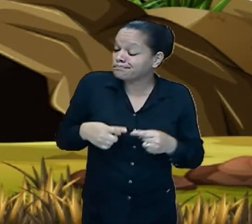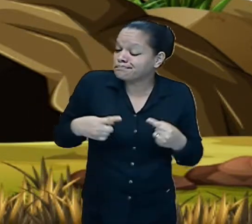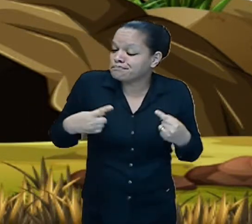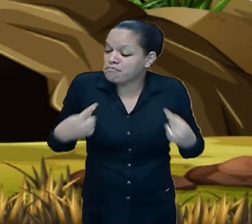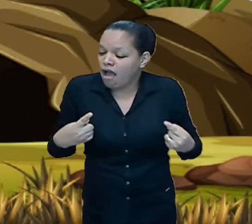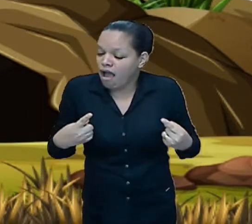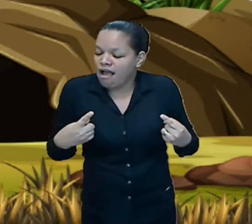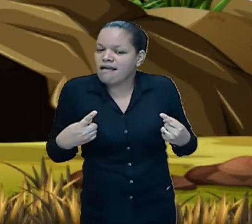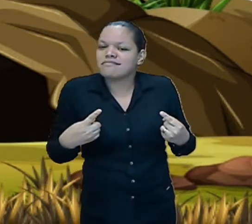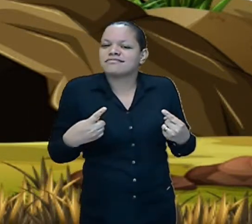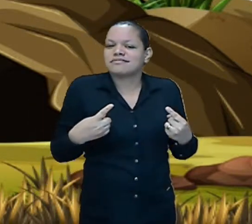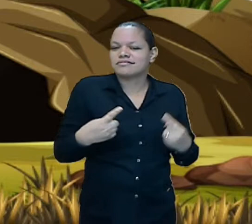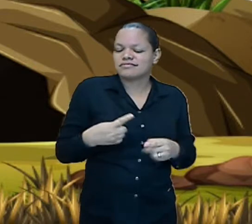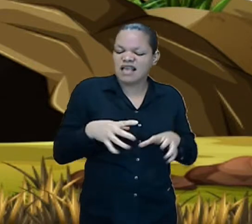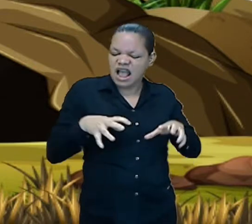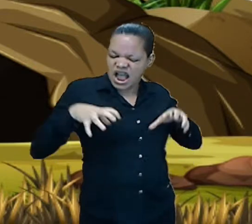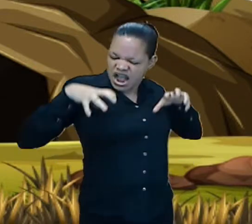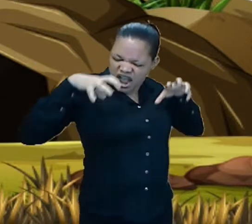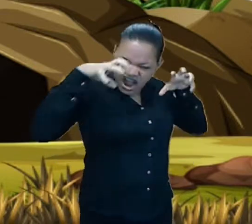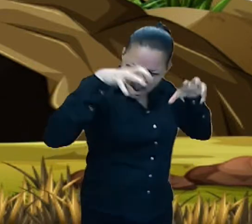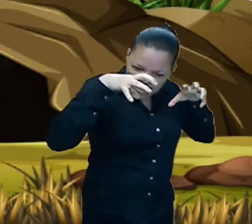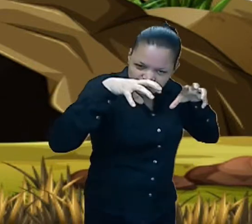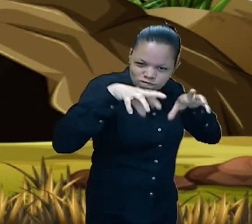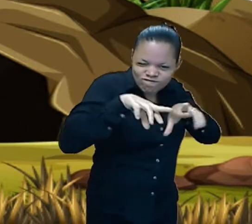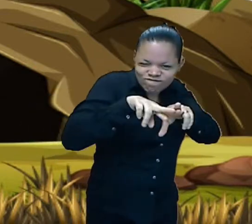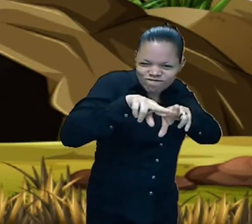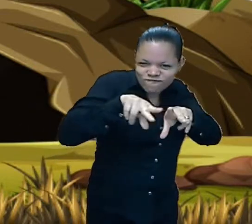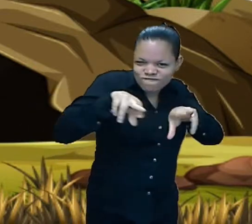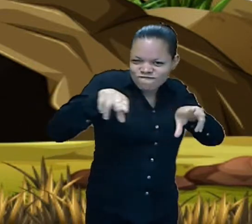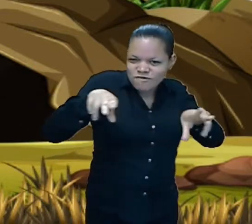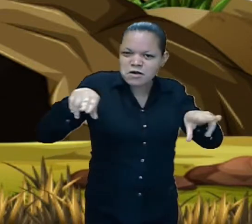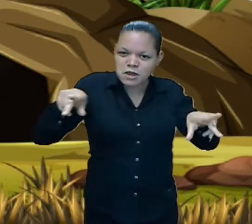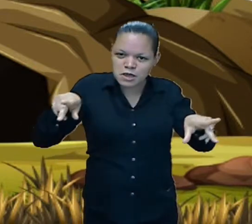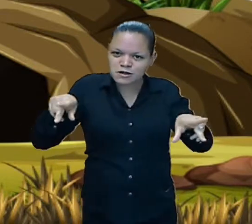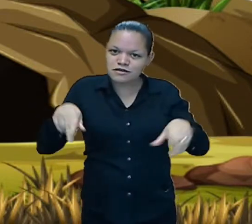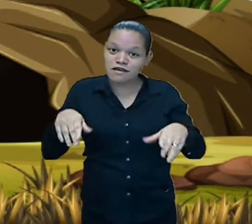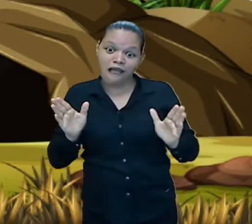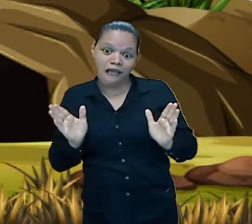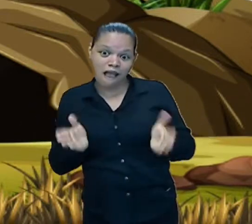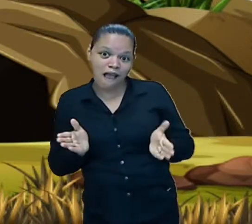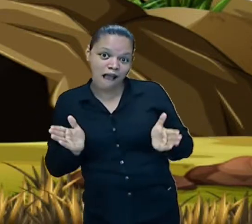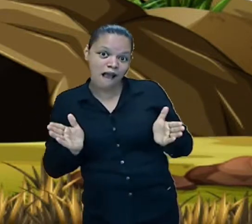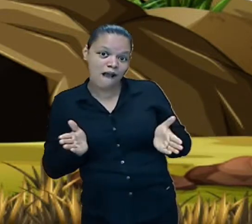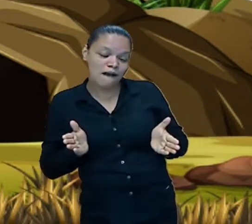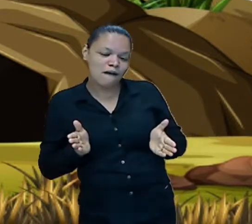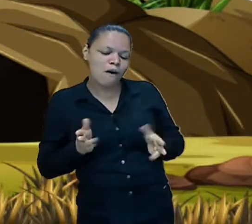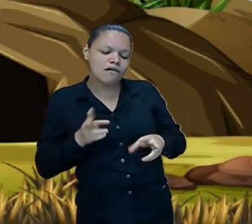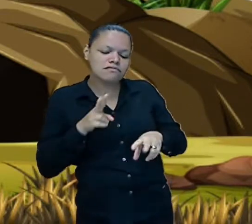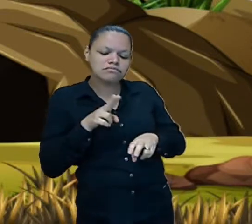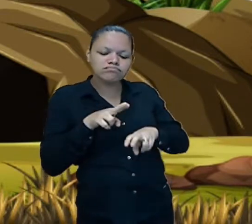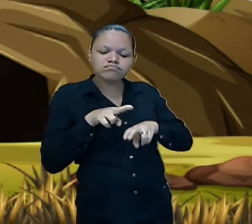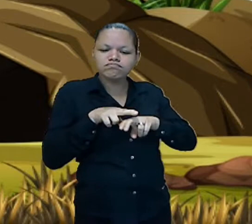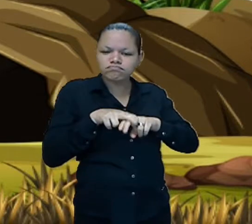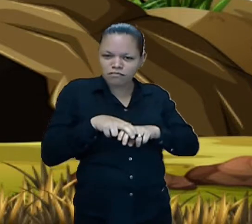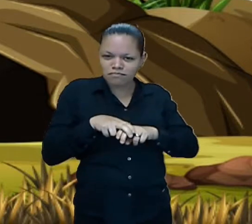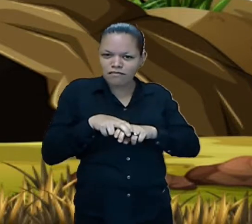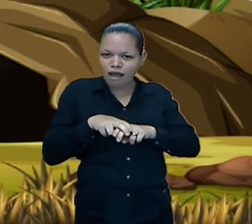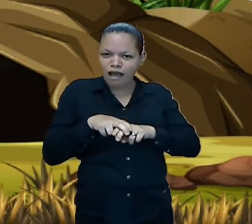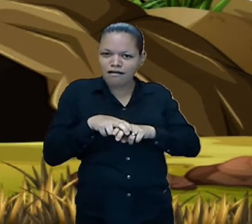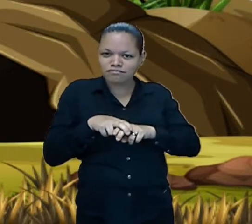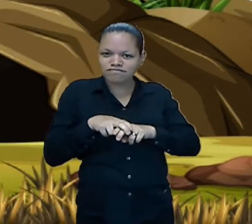diferente. Agora vamos sentar.